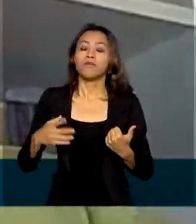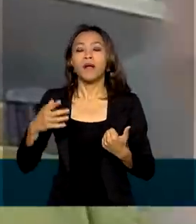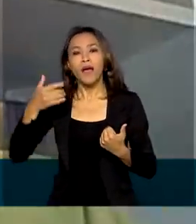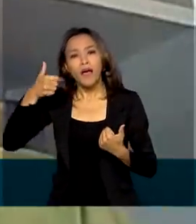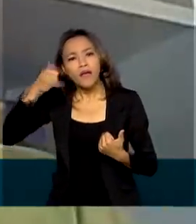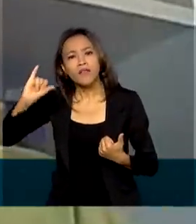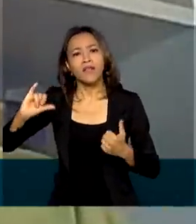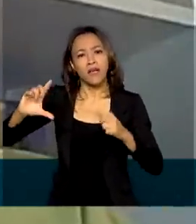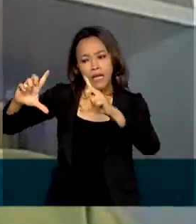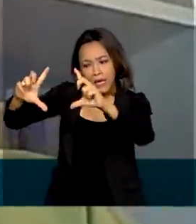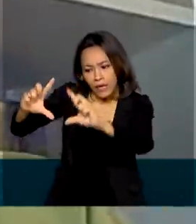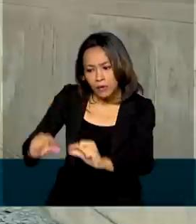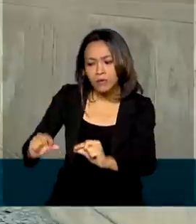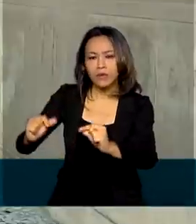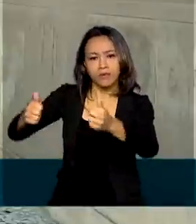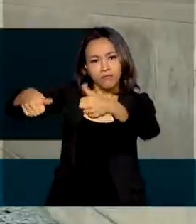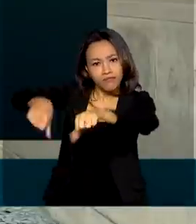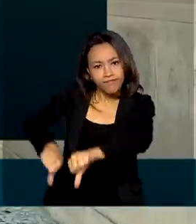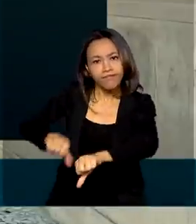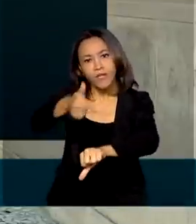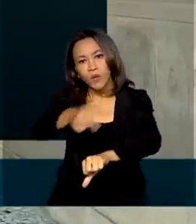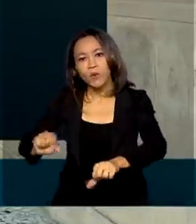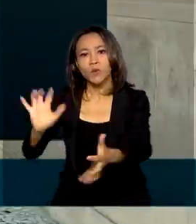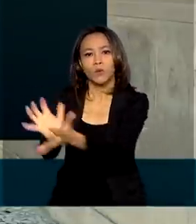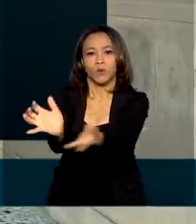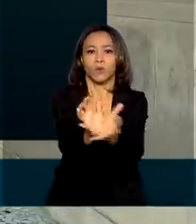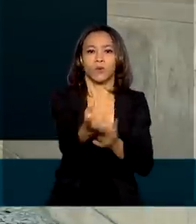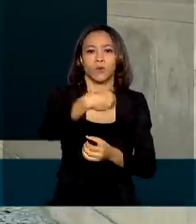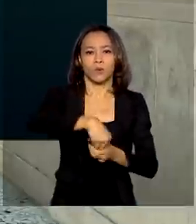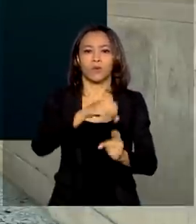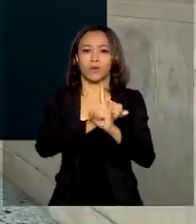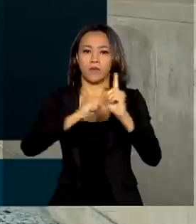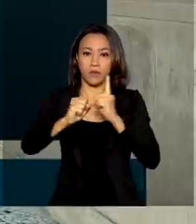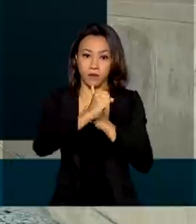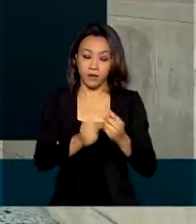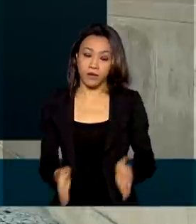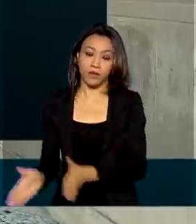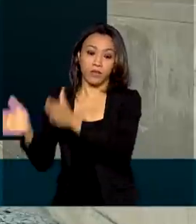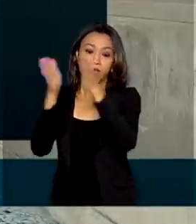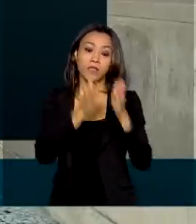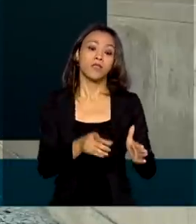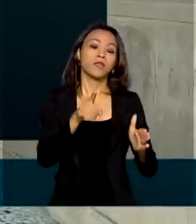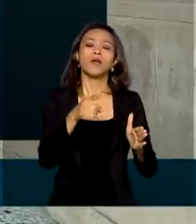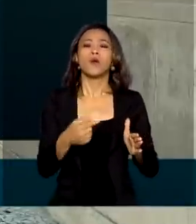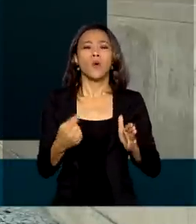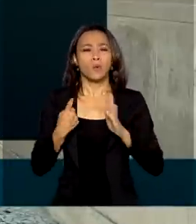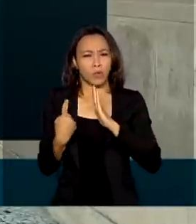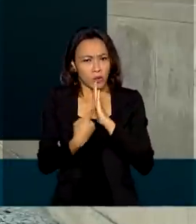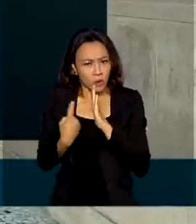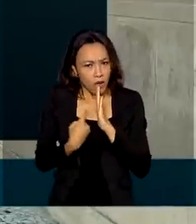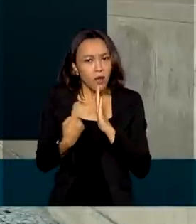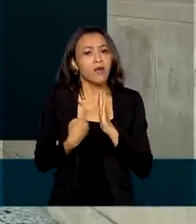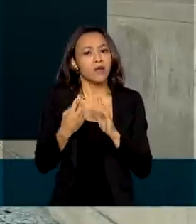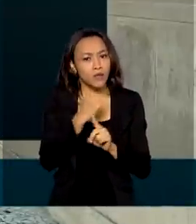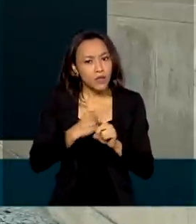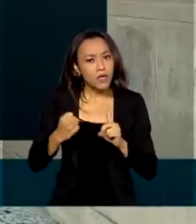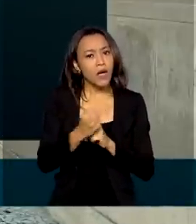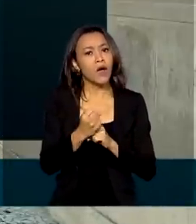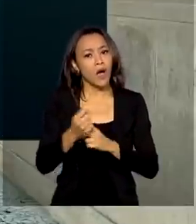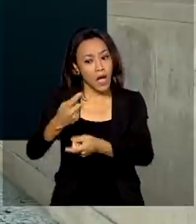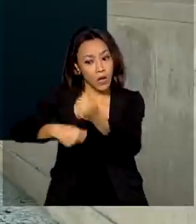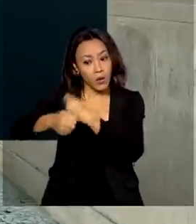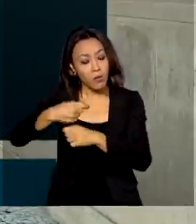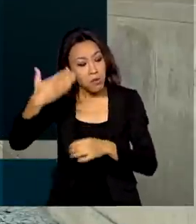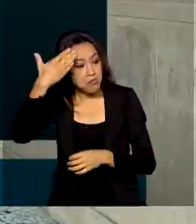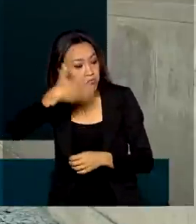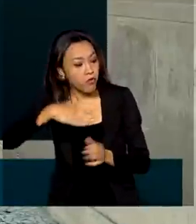segmentos da sociedade. No último trimestre do ano, com a redução do isolamento social, a economia mostrou sinais de recuperação, uma